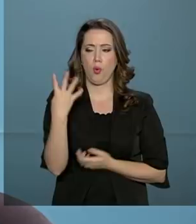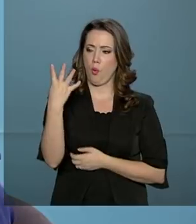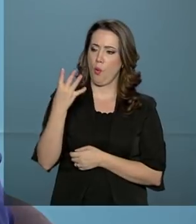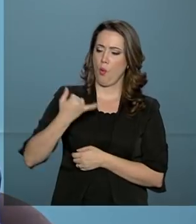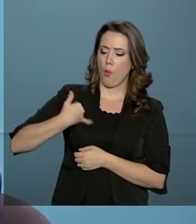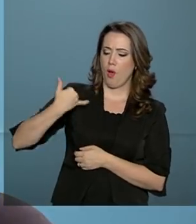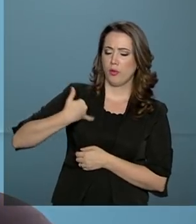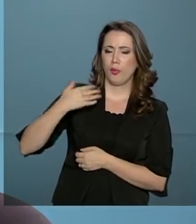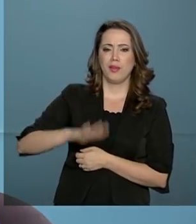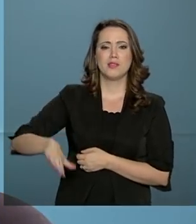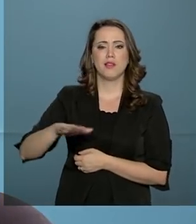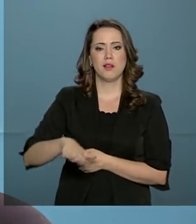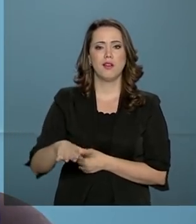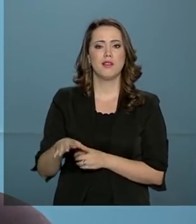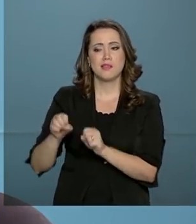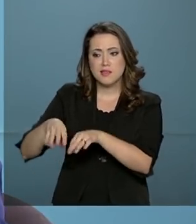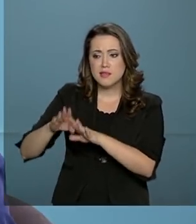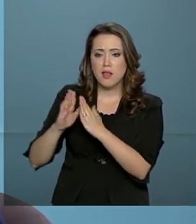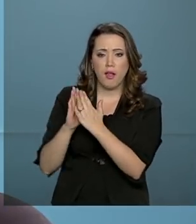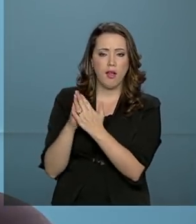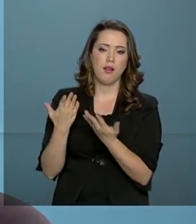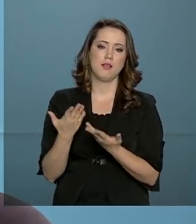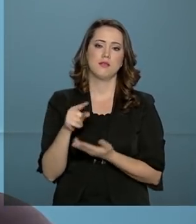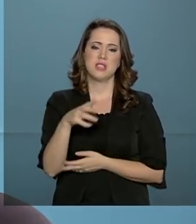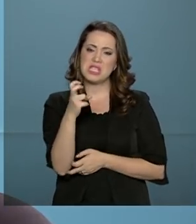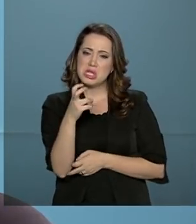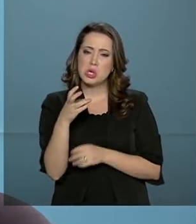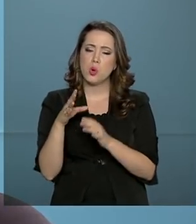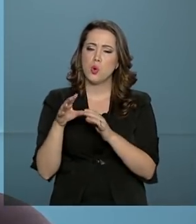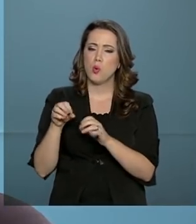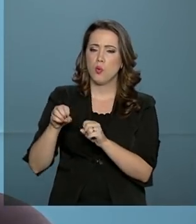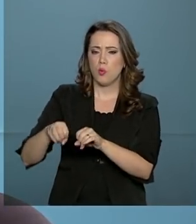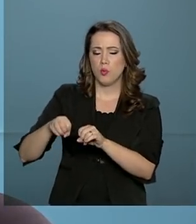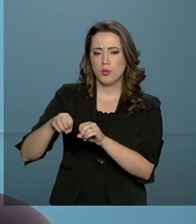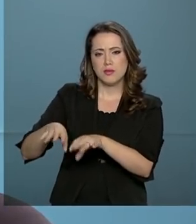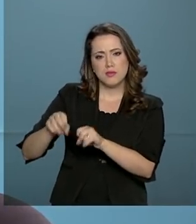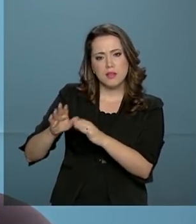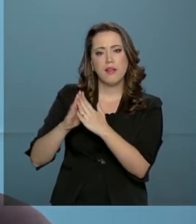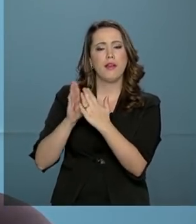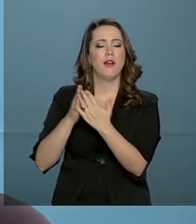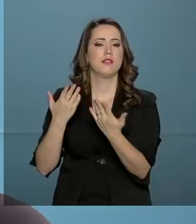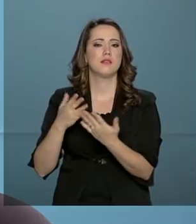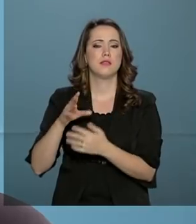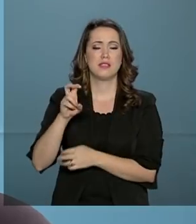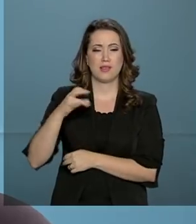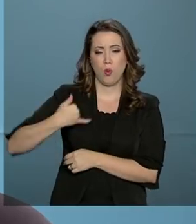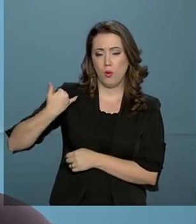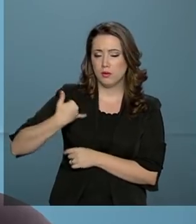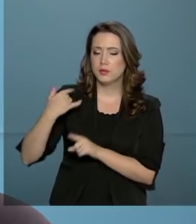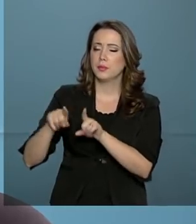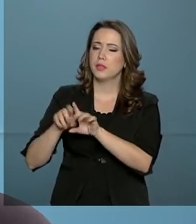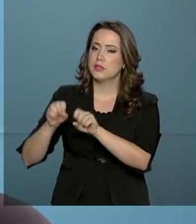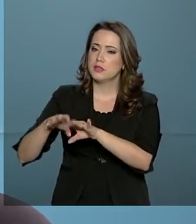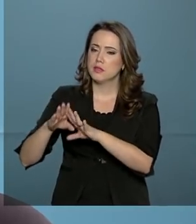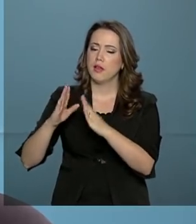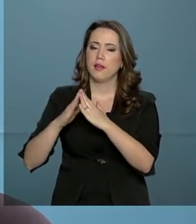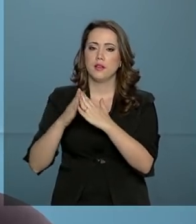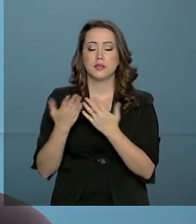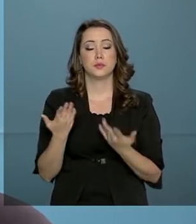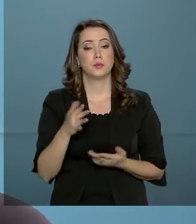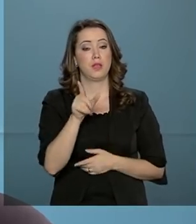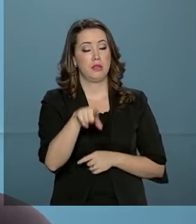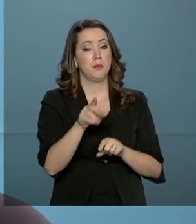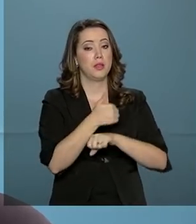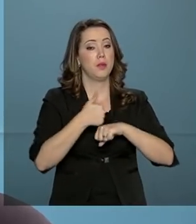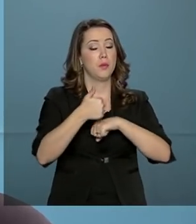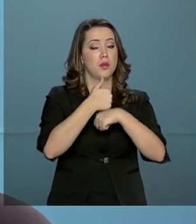alfabetizar? Então, ela vem atender o anseio de muitas famílias. Mas nós temos profissionais de carreiras também. Por exemplo, alguém aqui em Brasília que